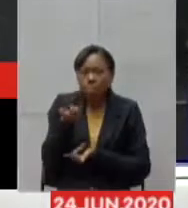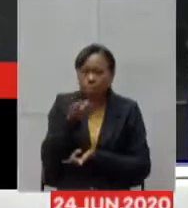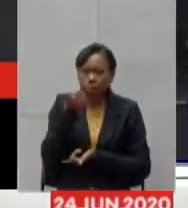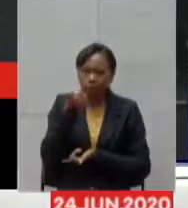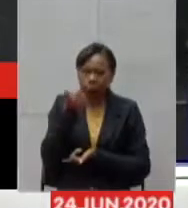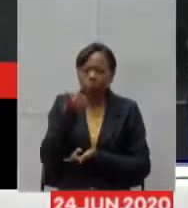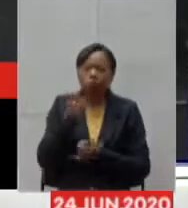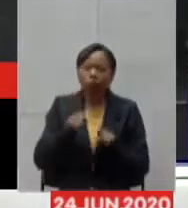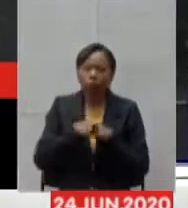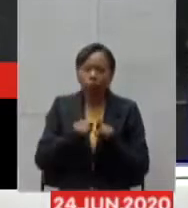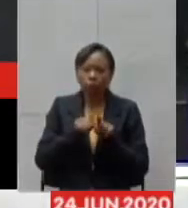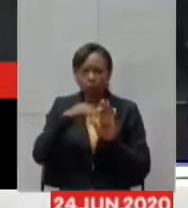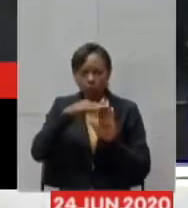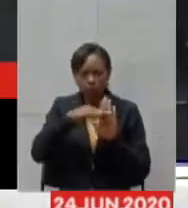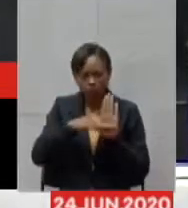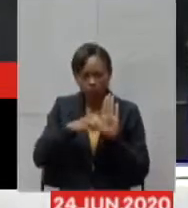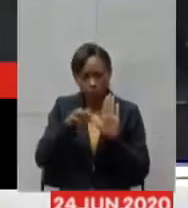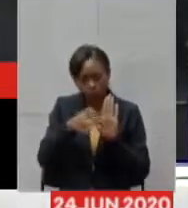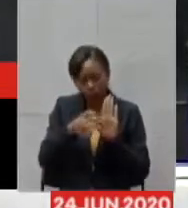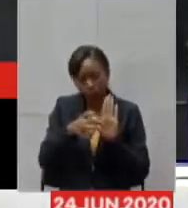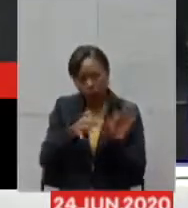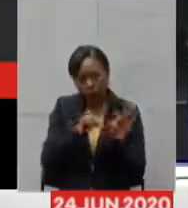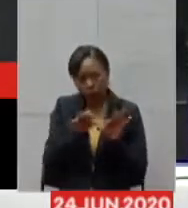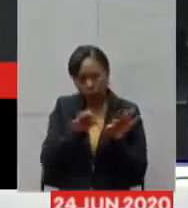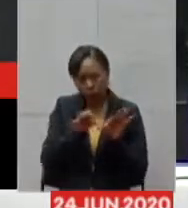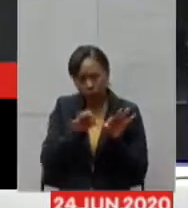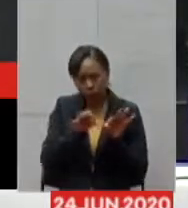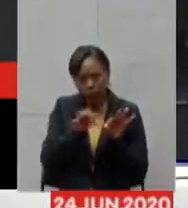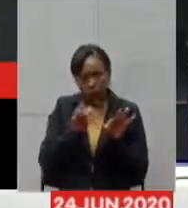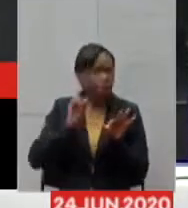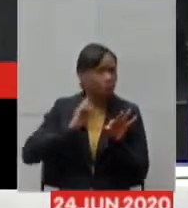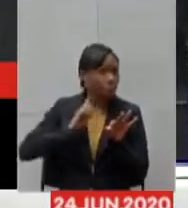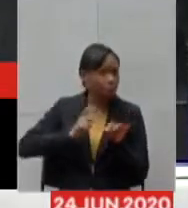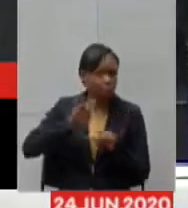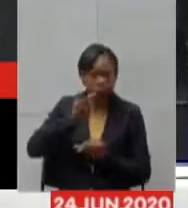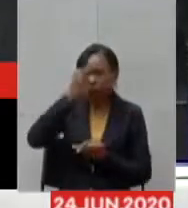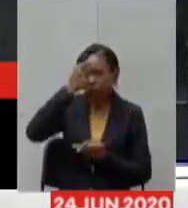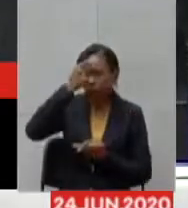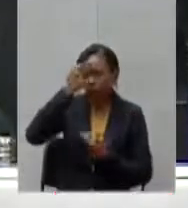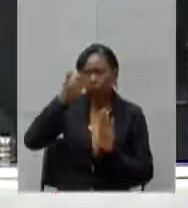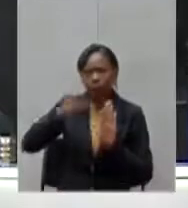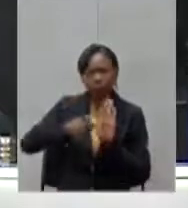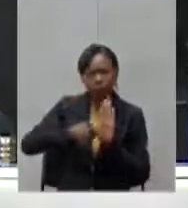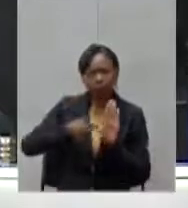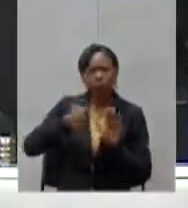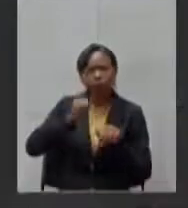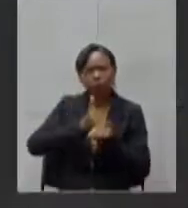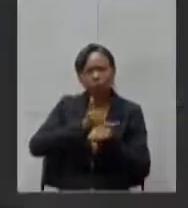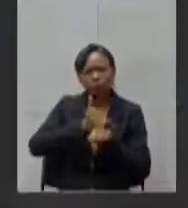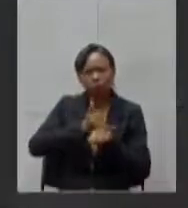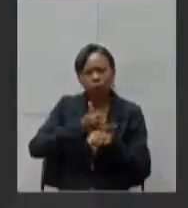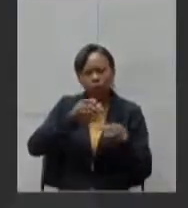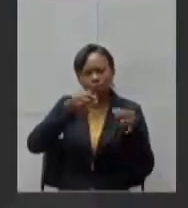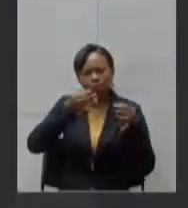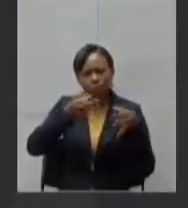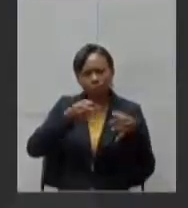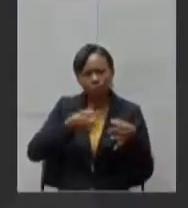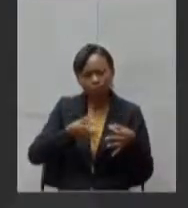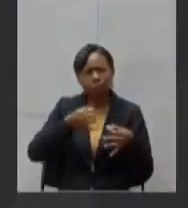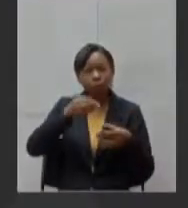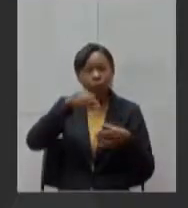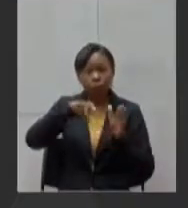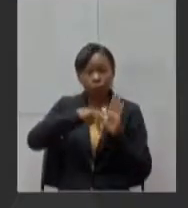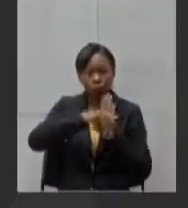Consciente, que é um plano de isolamento adequado, ou seja, é um plano que o Governo do Estado de Minas Gerais fez, no sentido de